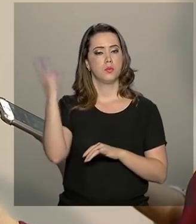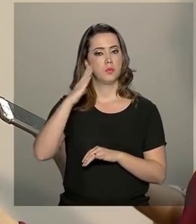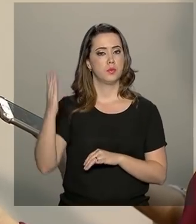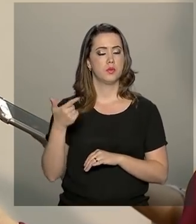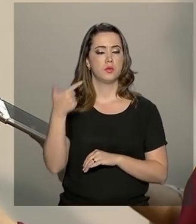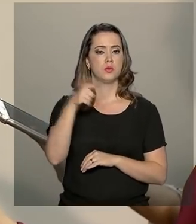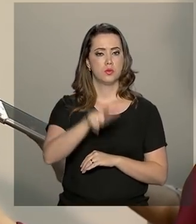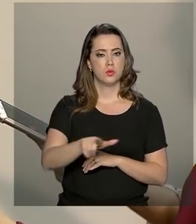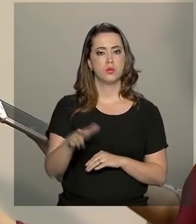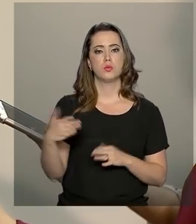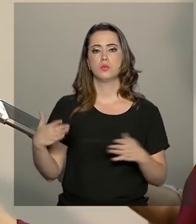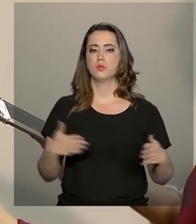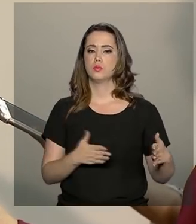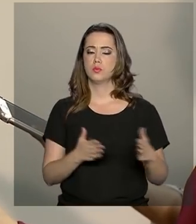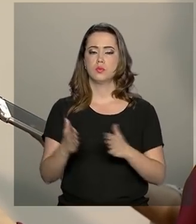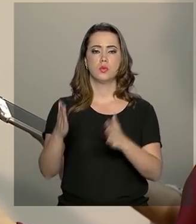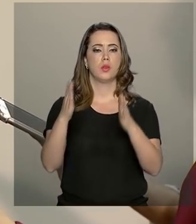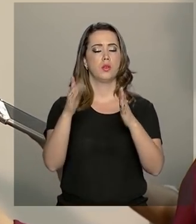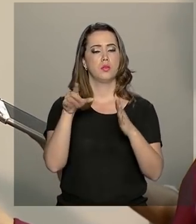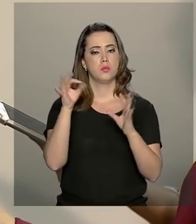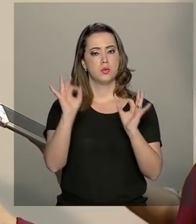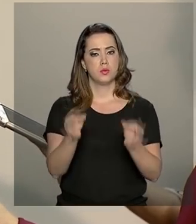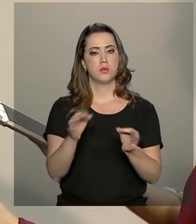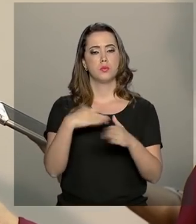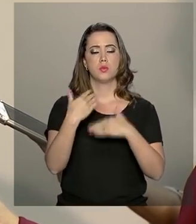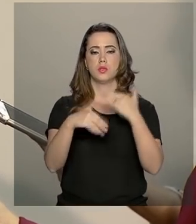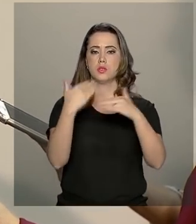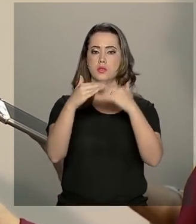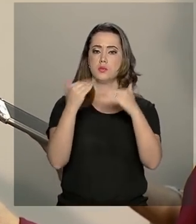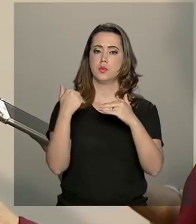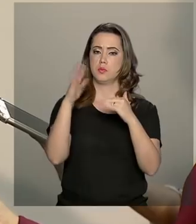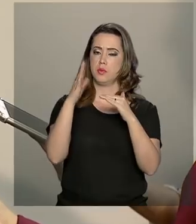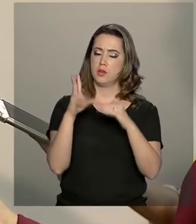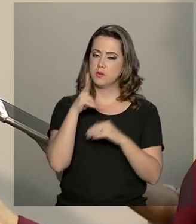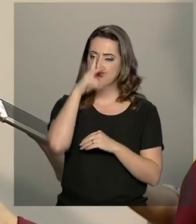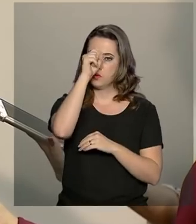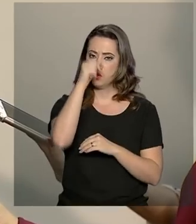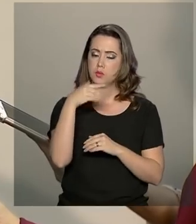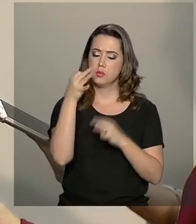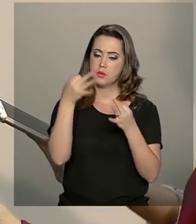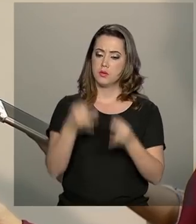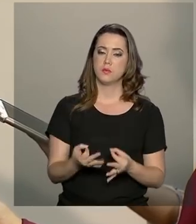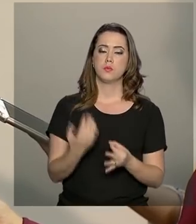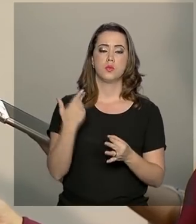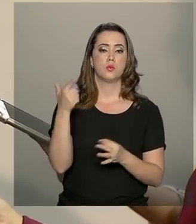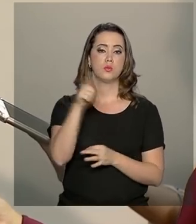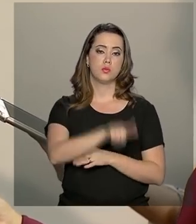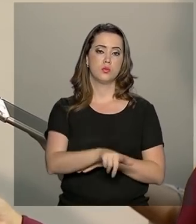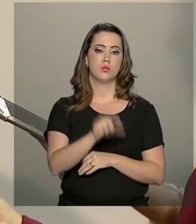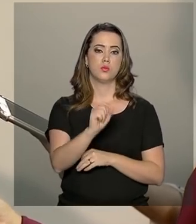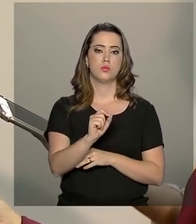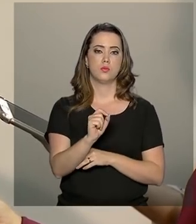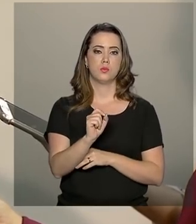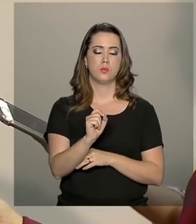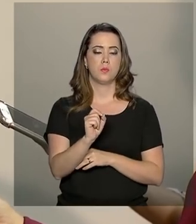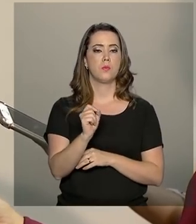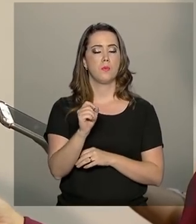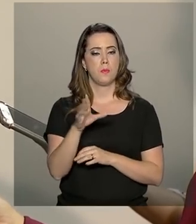começará a entrar nos trilhos para um crescimento mais robusto, mais sólido e, mais uma vez, com